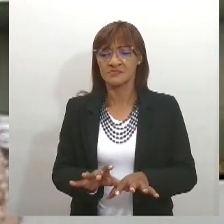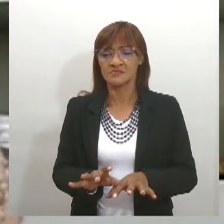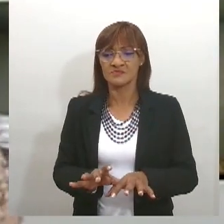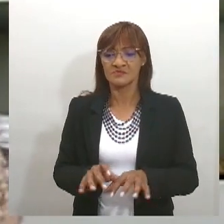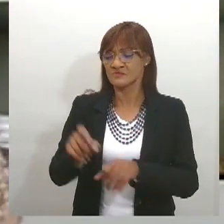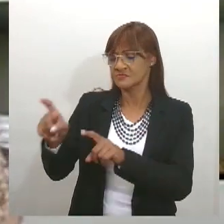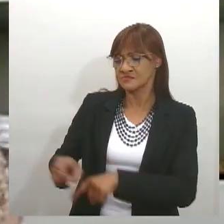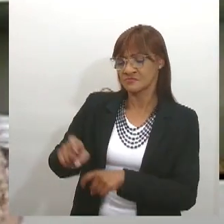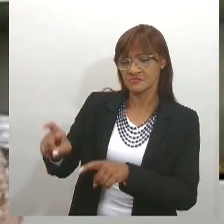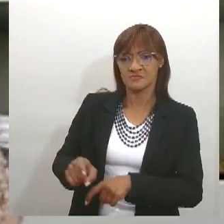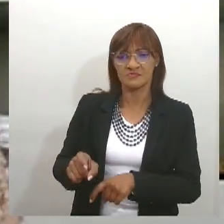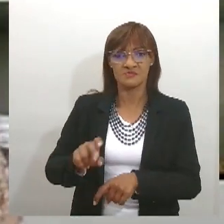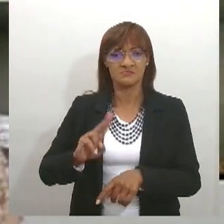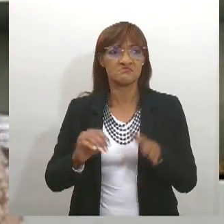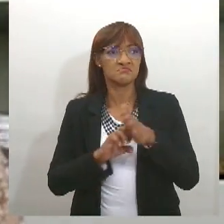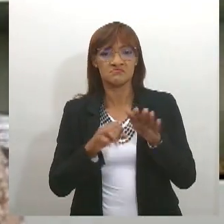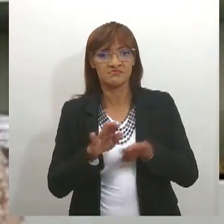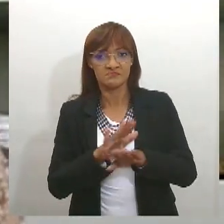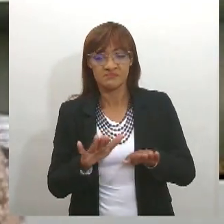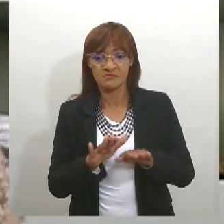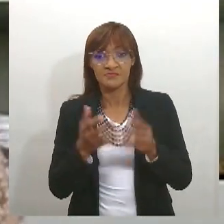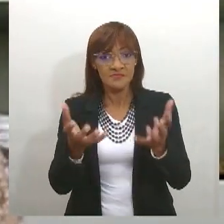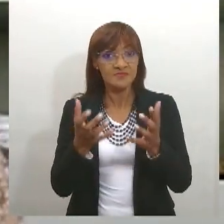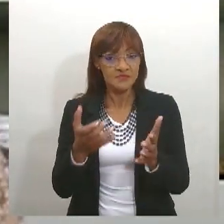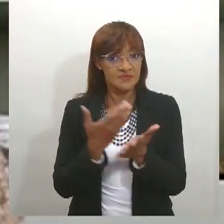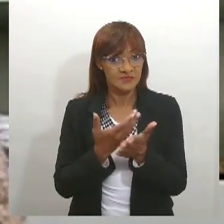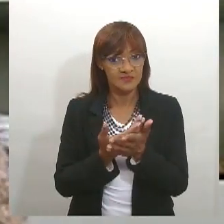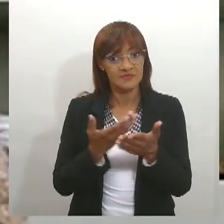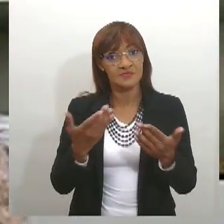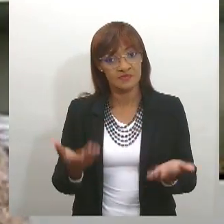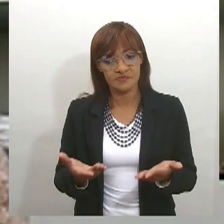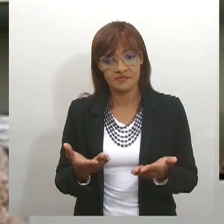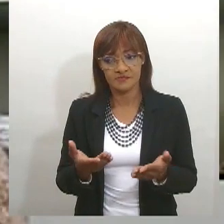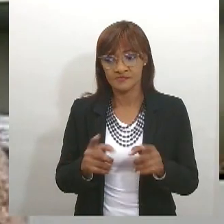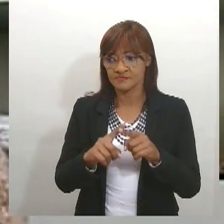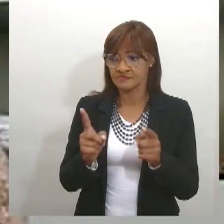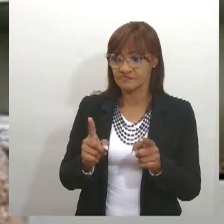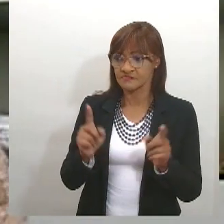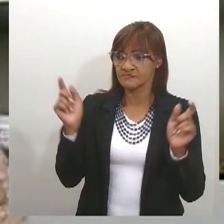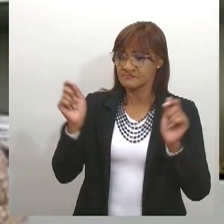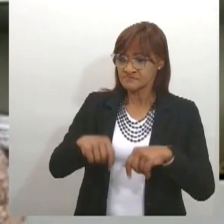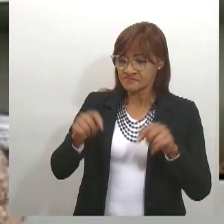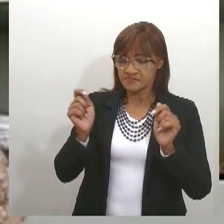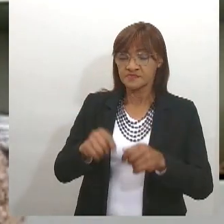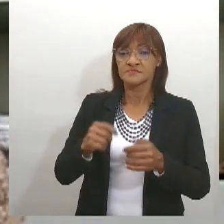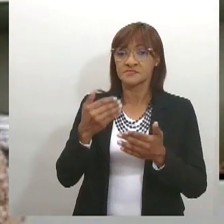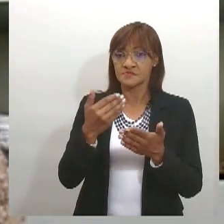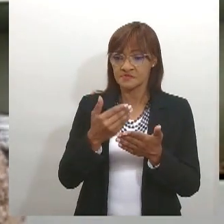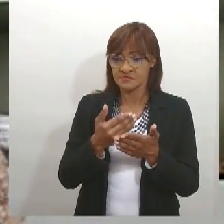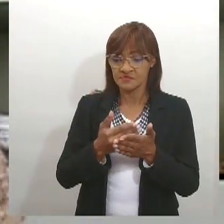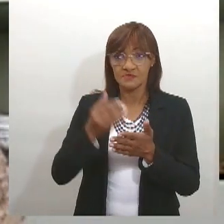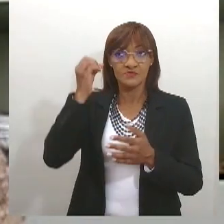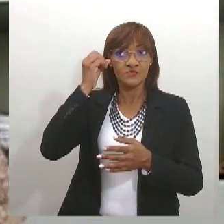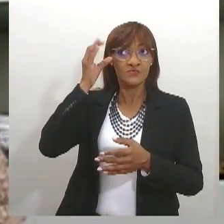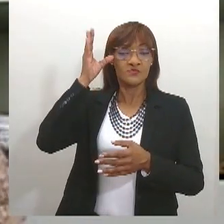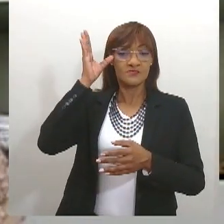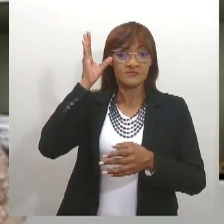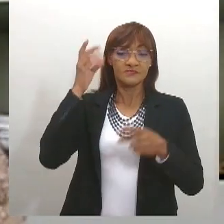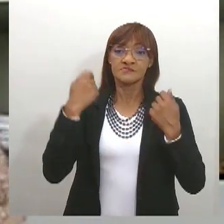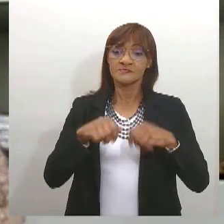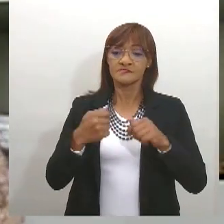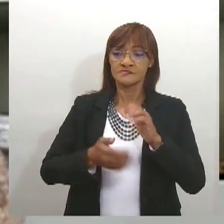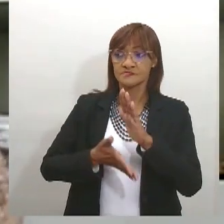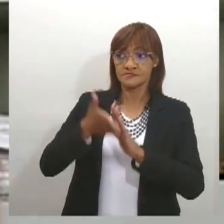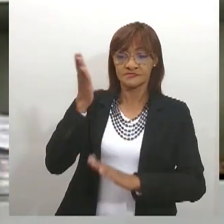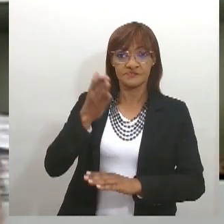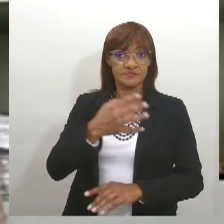queriam estudar. Então, para terem essa ilustração, para terem esse conhecimento, eles partiam para a Bahia, para Pernambuco